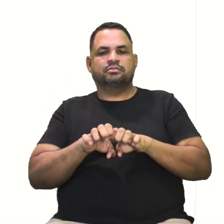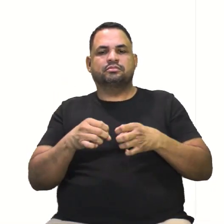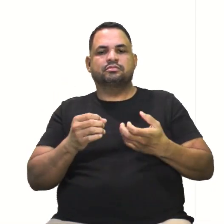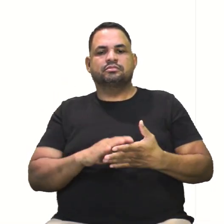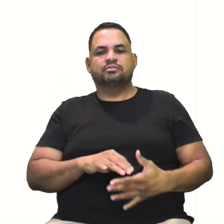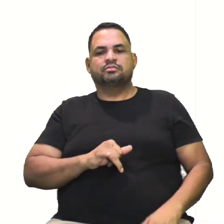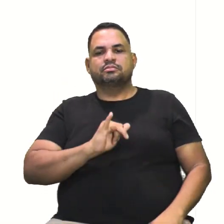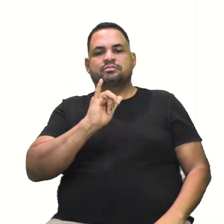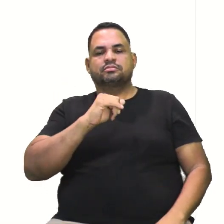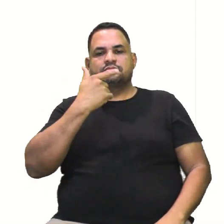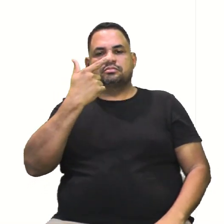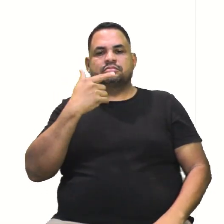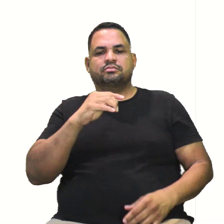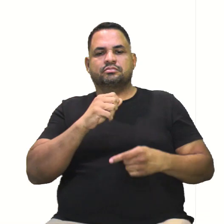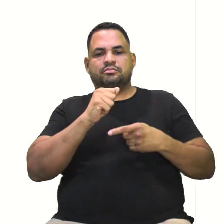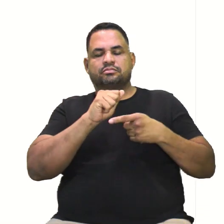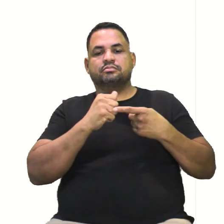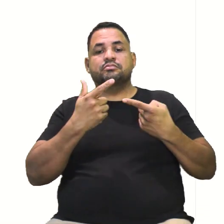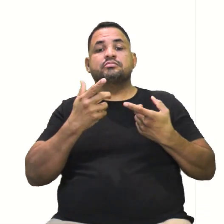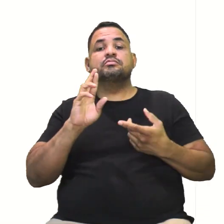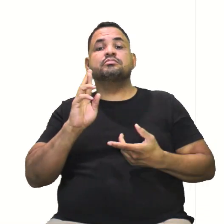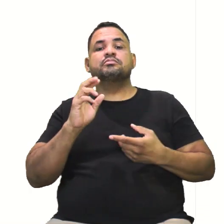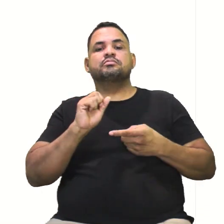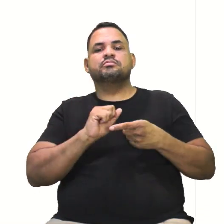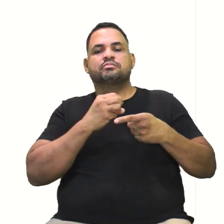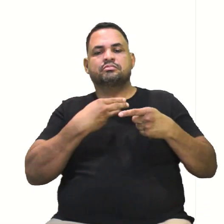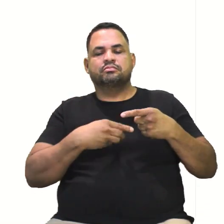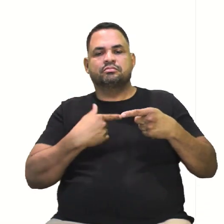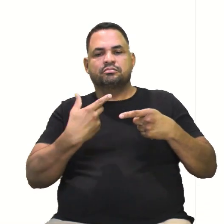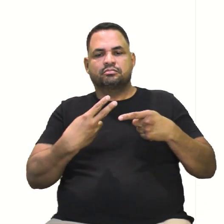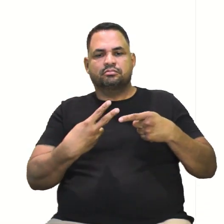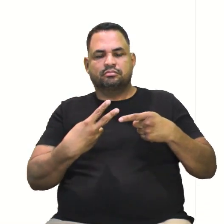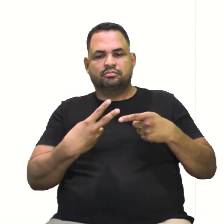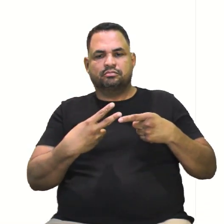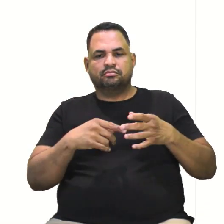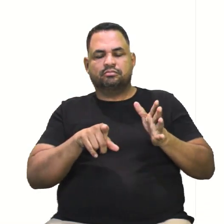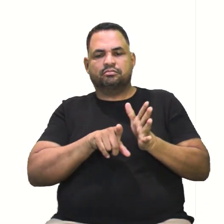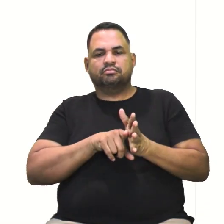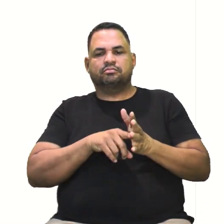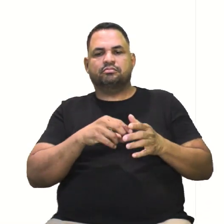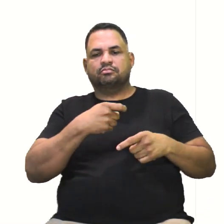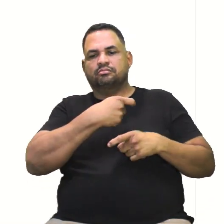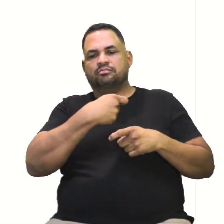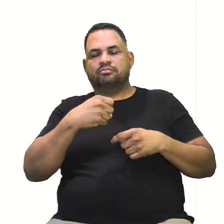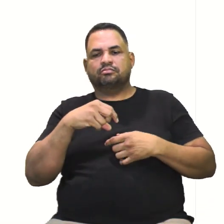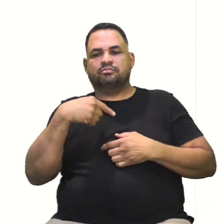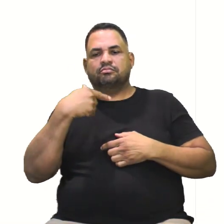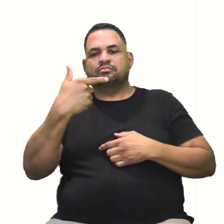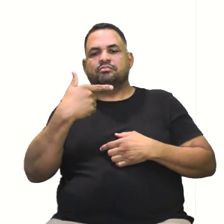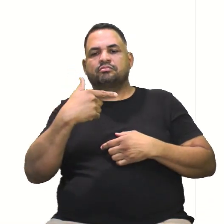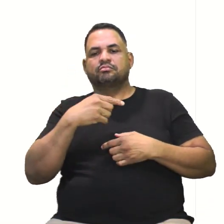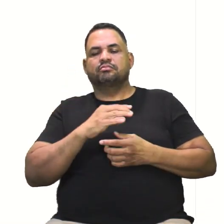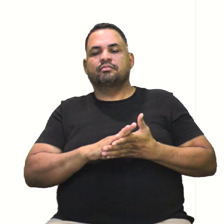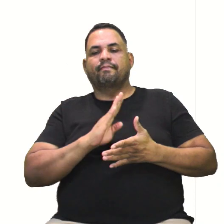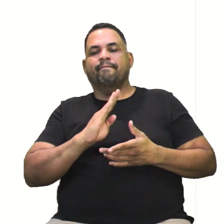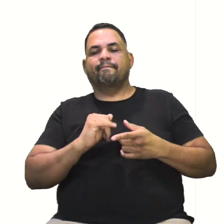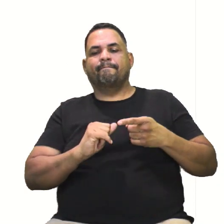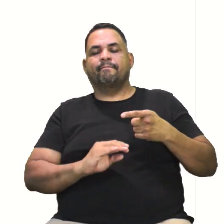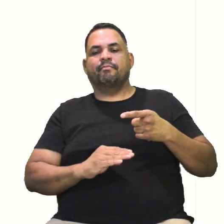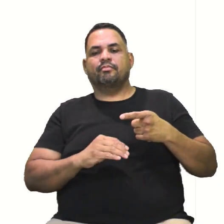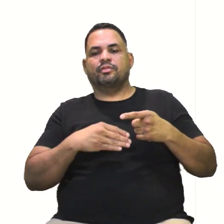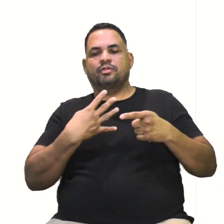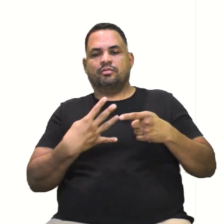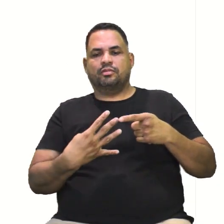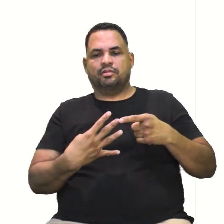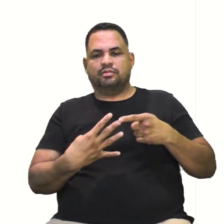Então, Y ao quadrado sobre A ao quadrado. Quem é A? 3 ao quadrado. Menos X ao quadrado sobre o B ao quadrado.